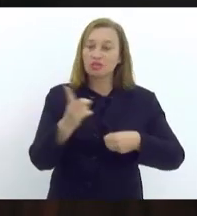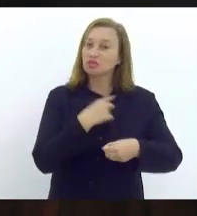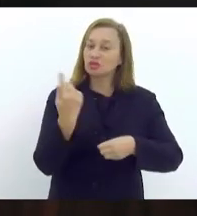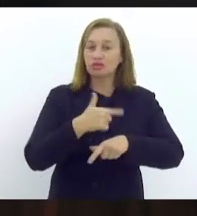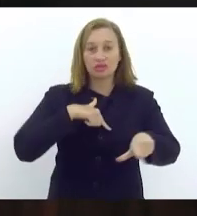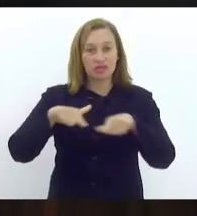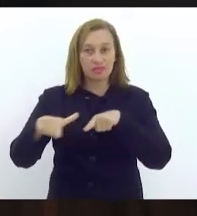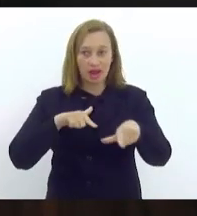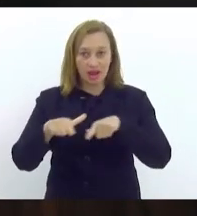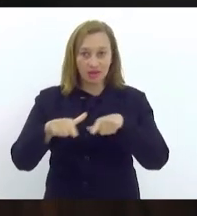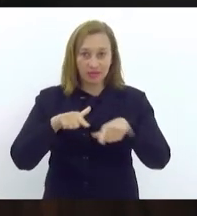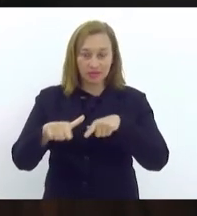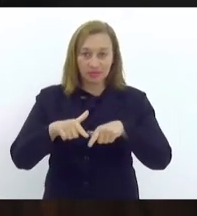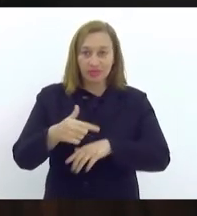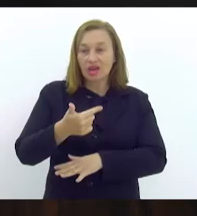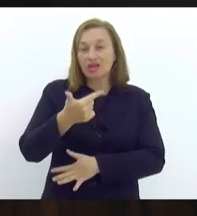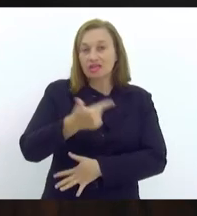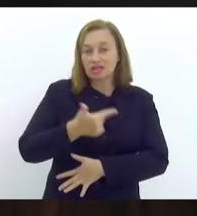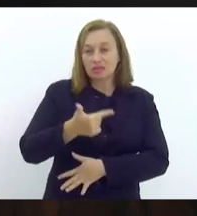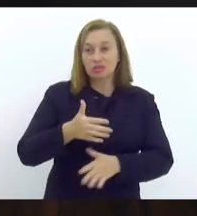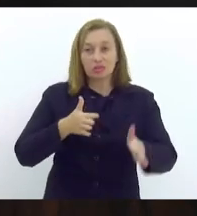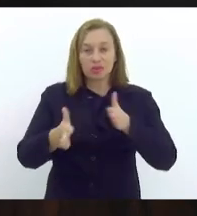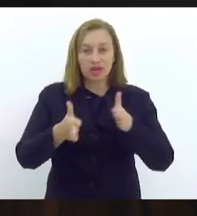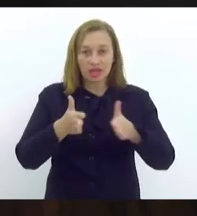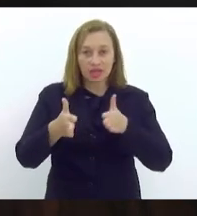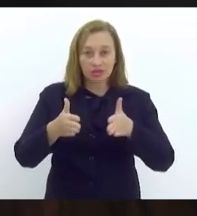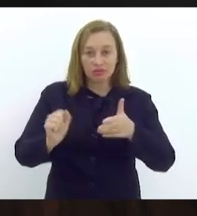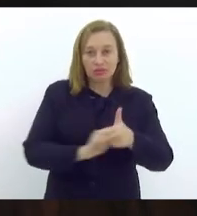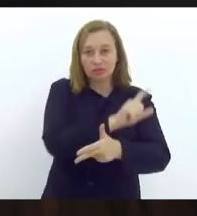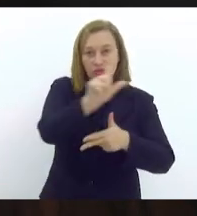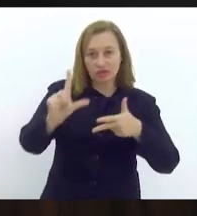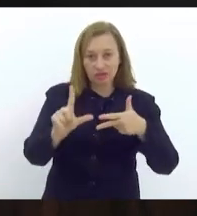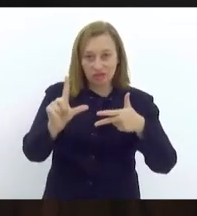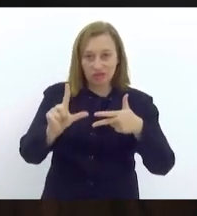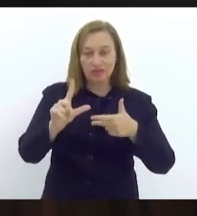para o segundo semestre do Poder Legislativo.